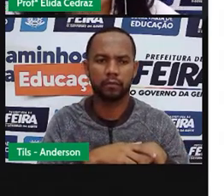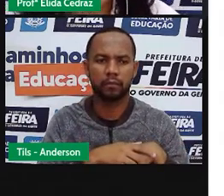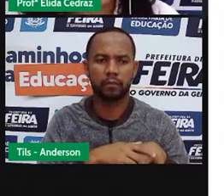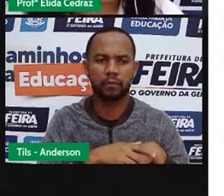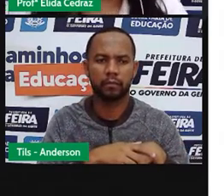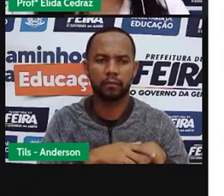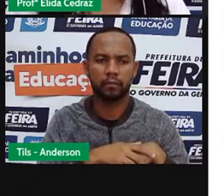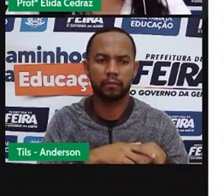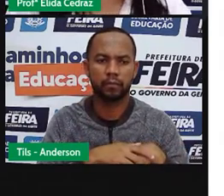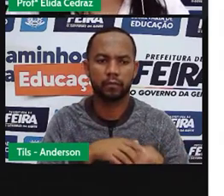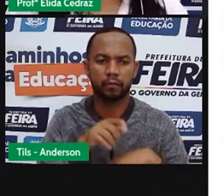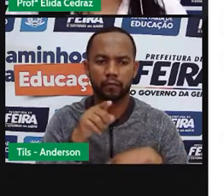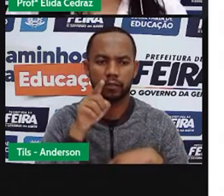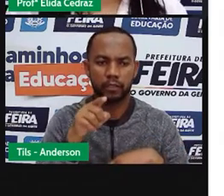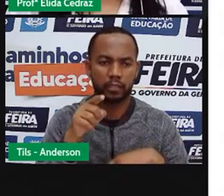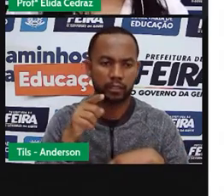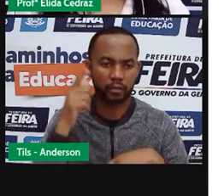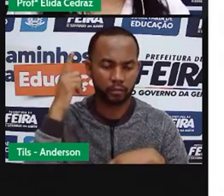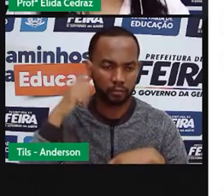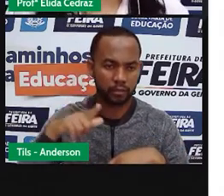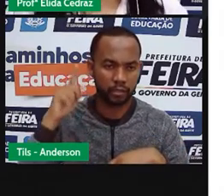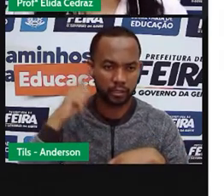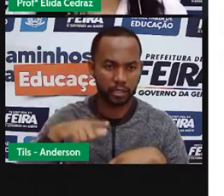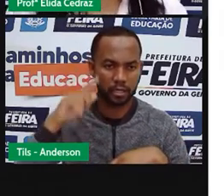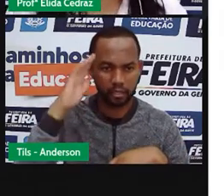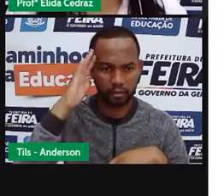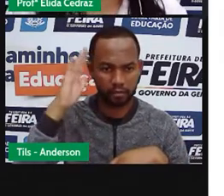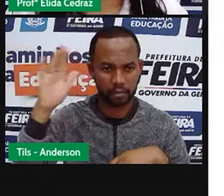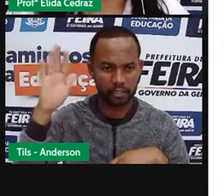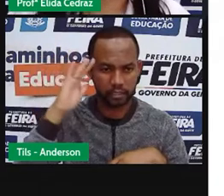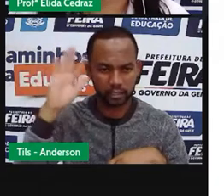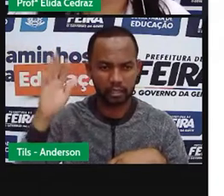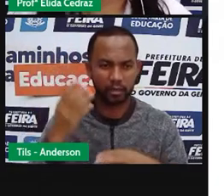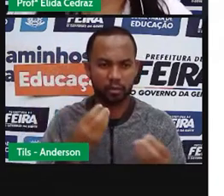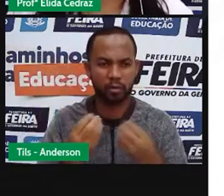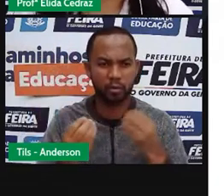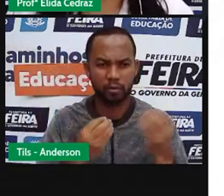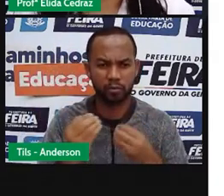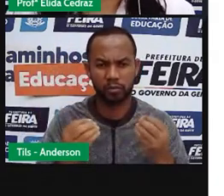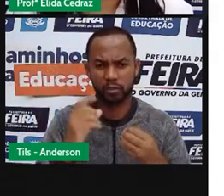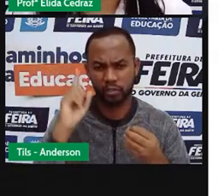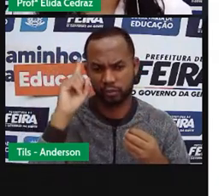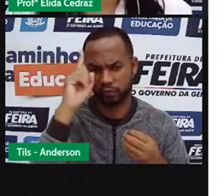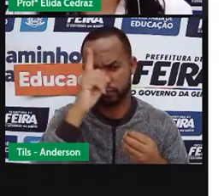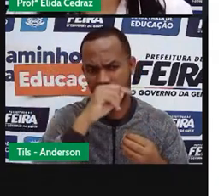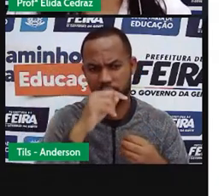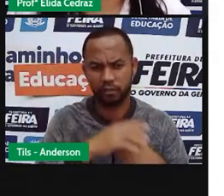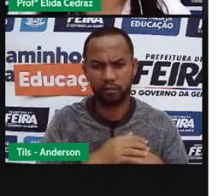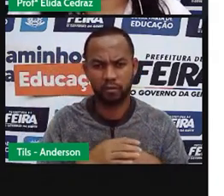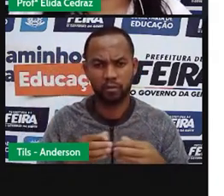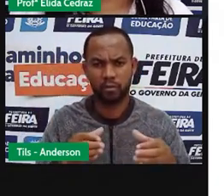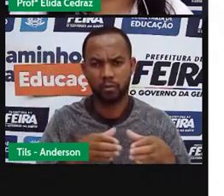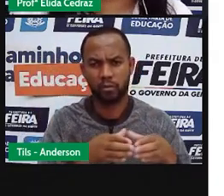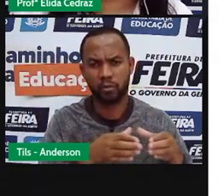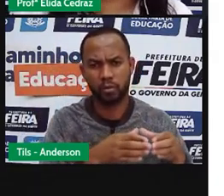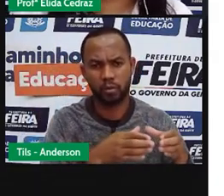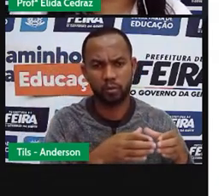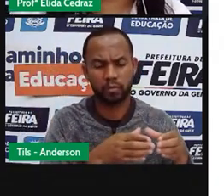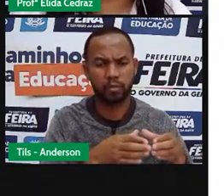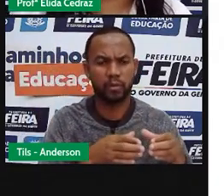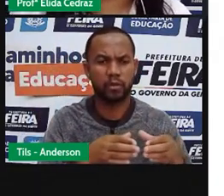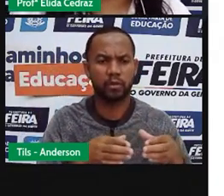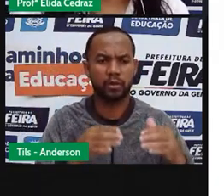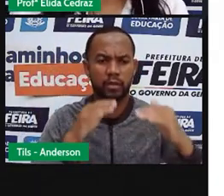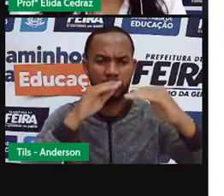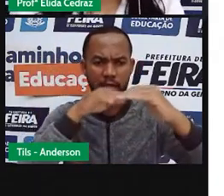Você imaginou como era difícil, na época dos homens primitivos que habitavam as